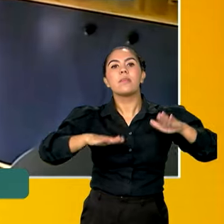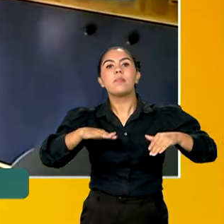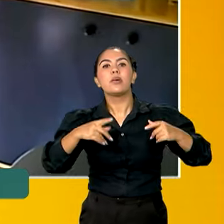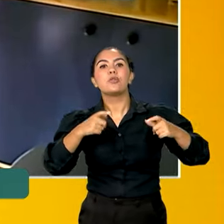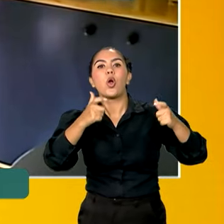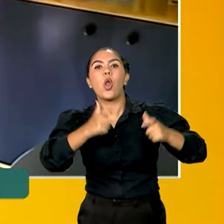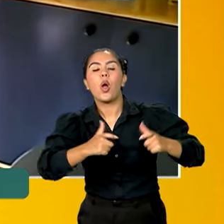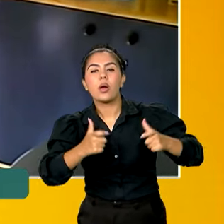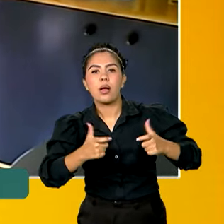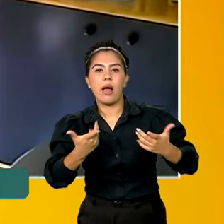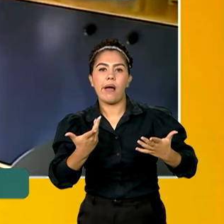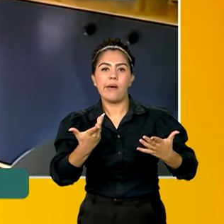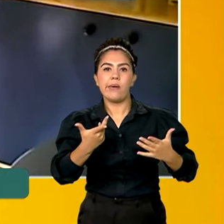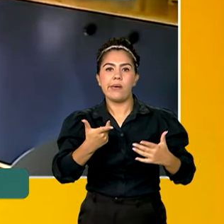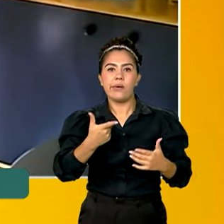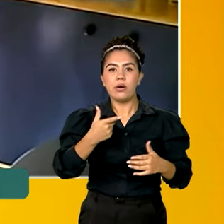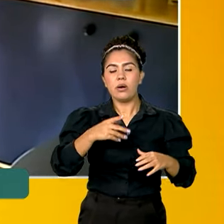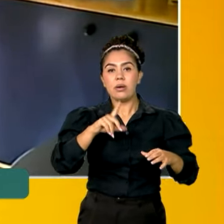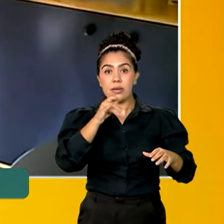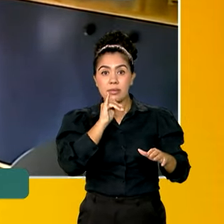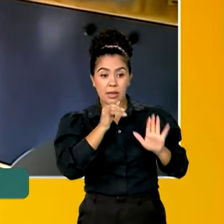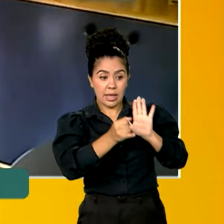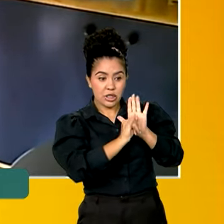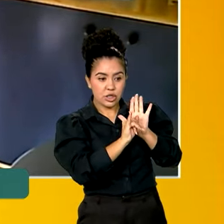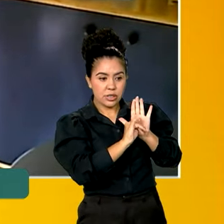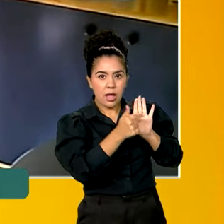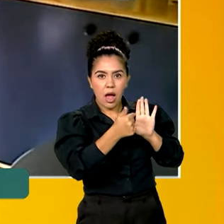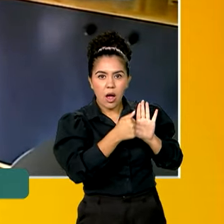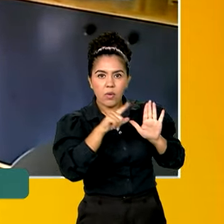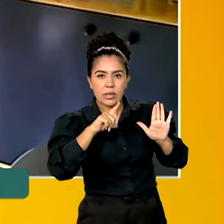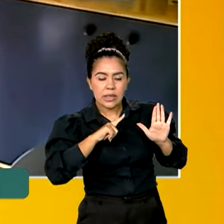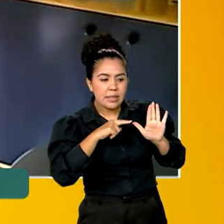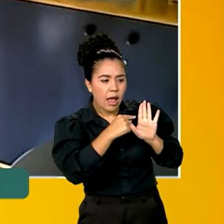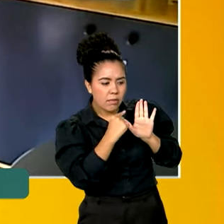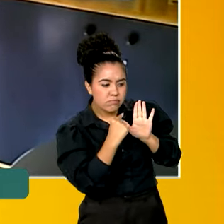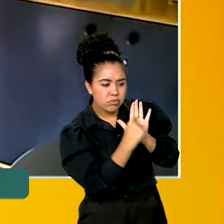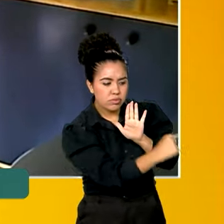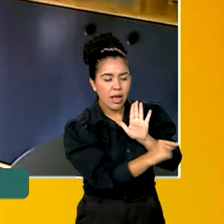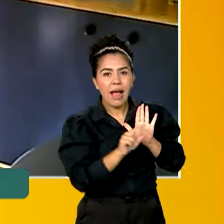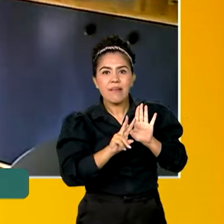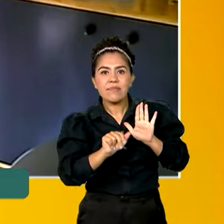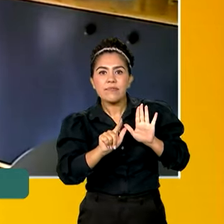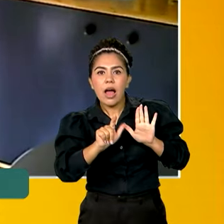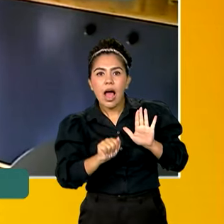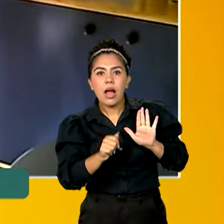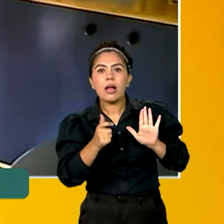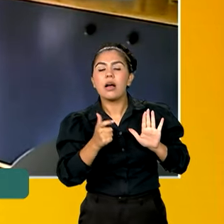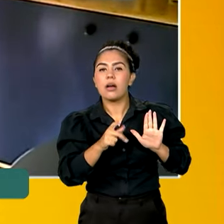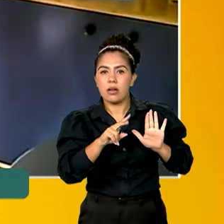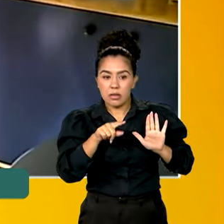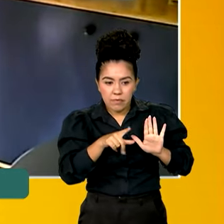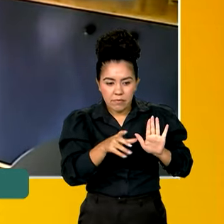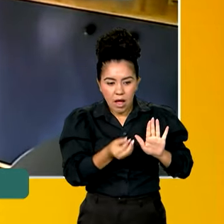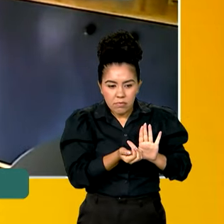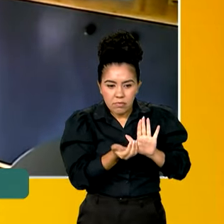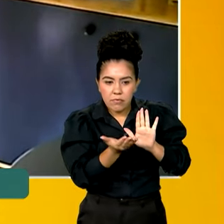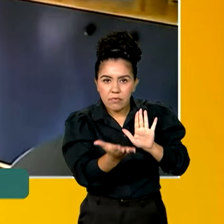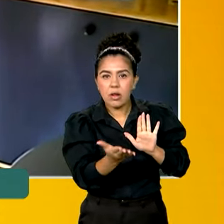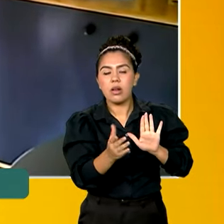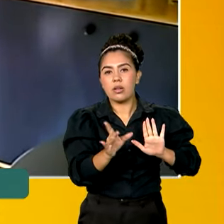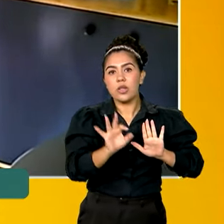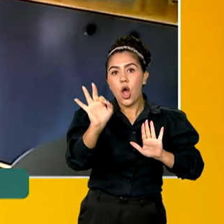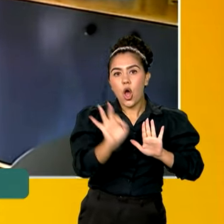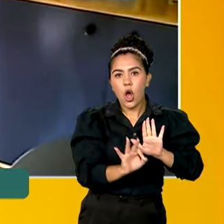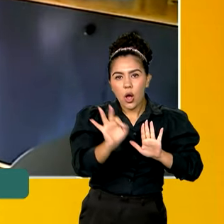Então, aquelas localidades que nesse edital estão com mais de uma vaga são onde serão ofertadas as cotas étnico